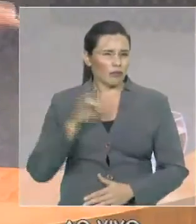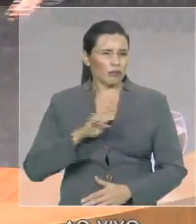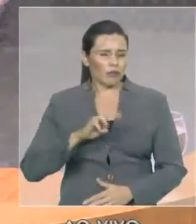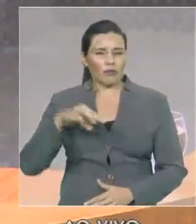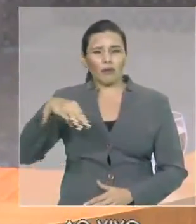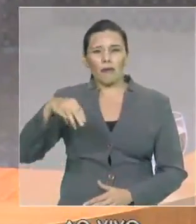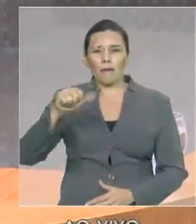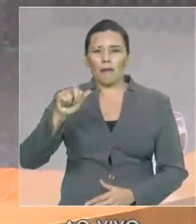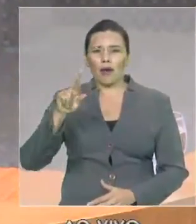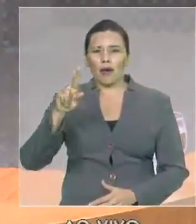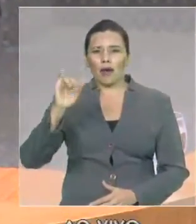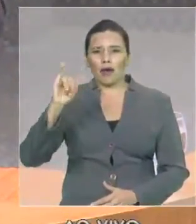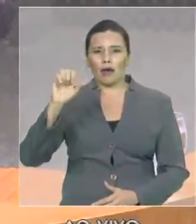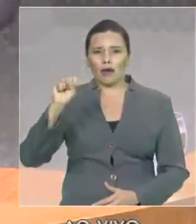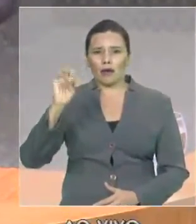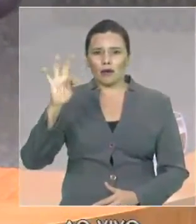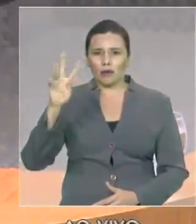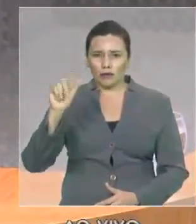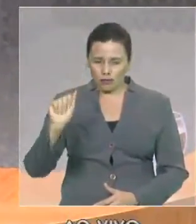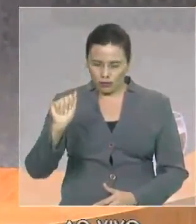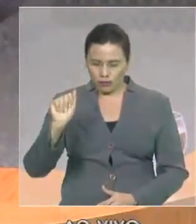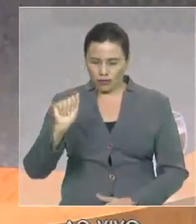receber esse